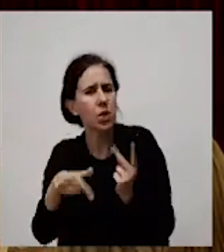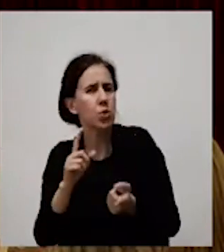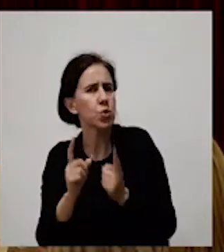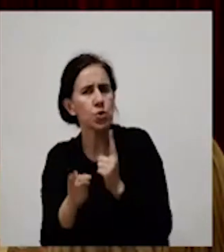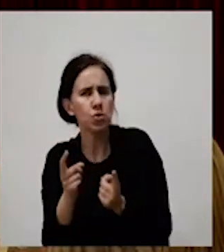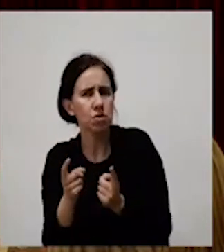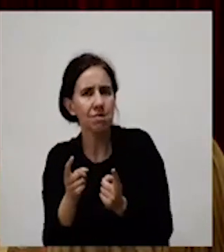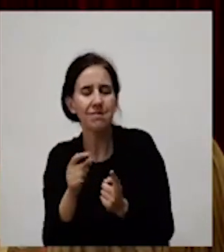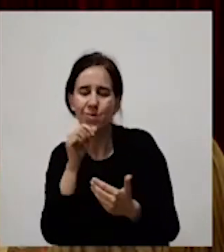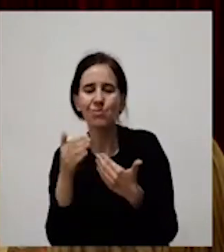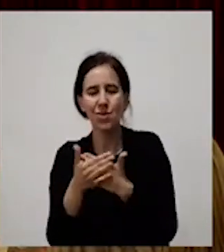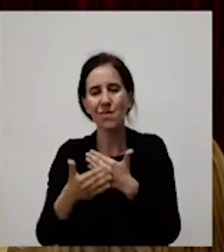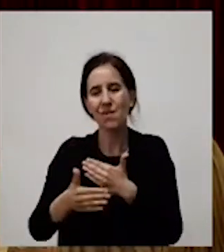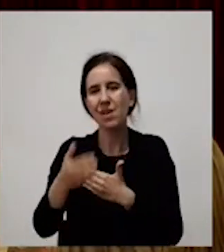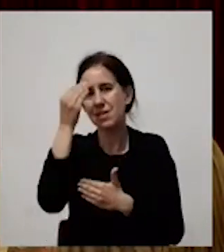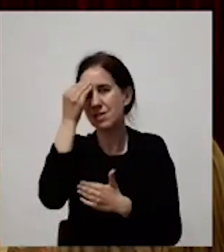Não hei de morrer sem saber.